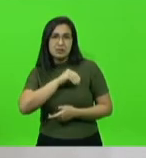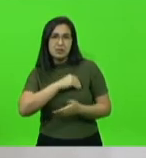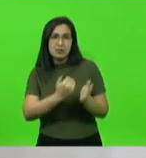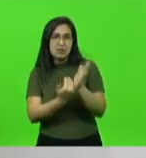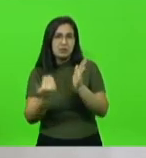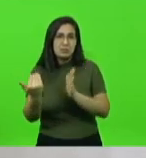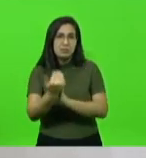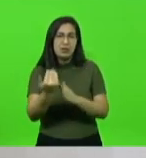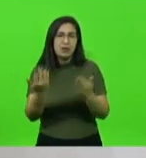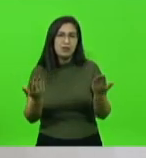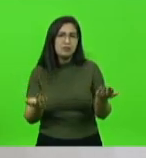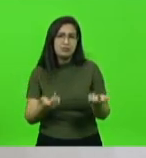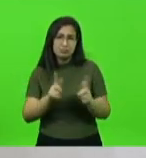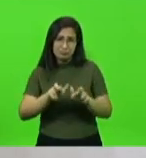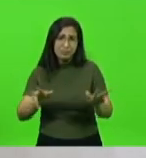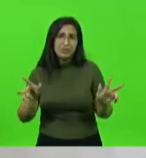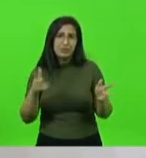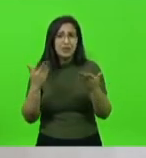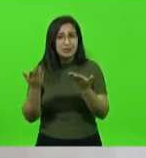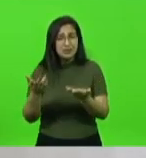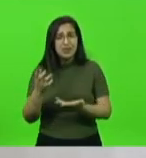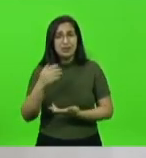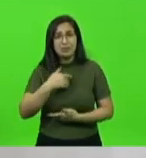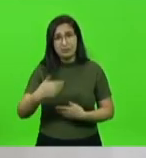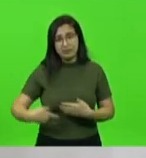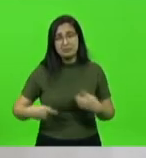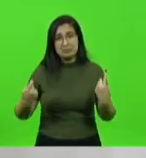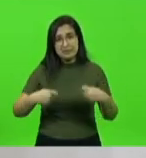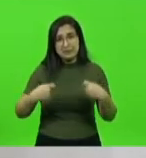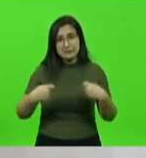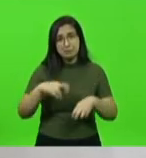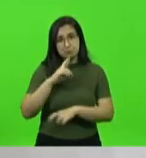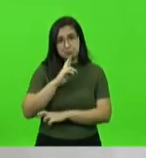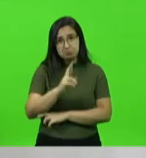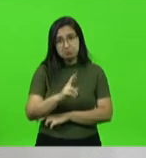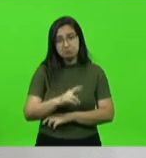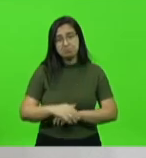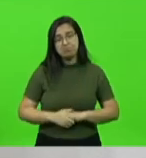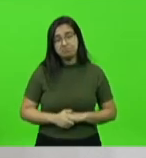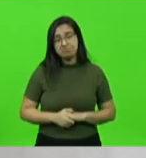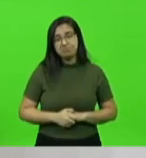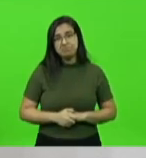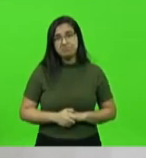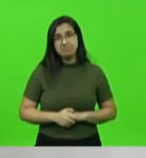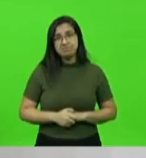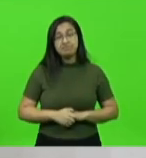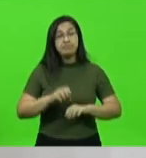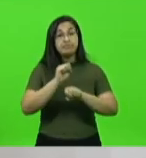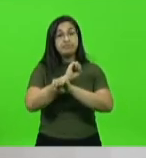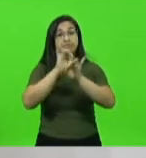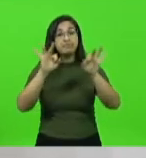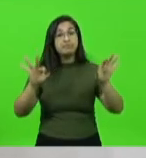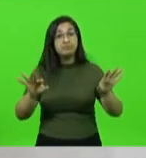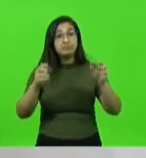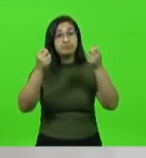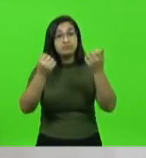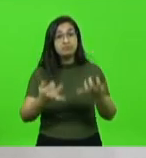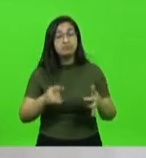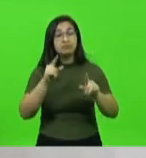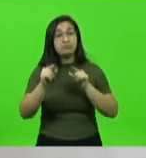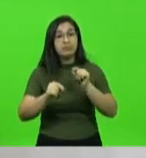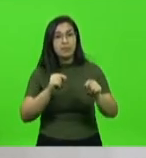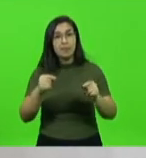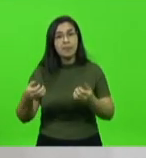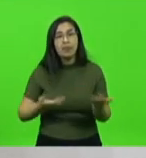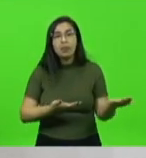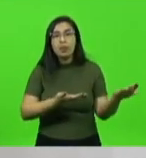é competência exclusiva do governo. Ficou bem claro que os novos e atuais cabos e soldados,